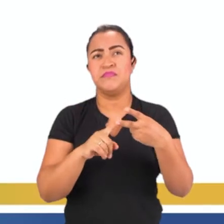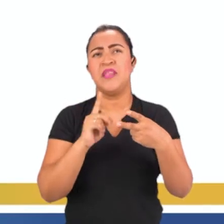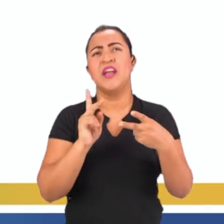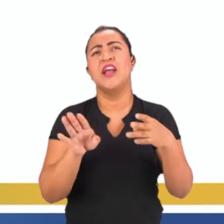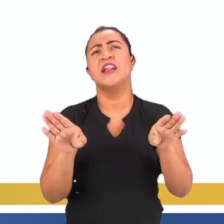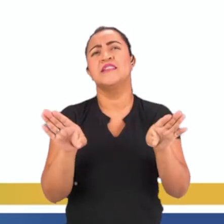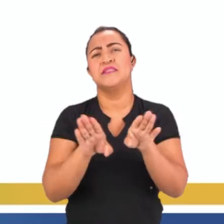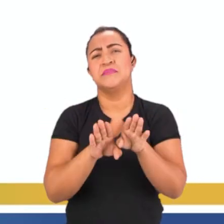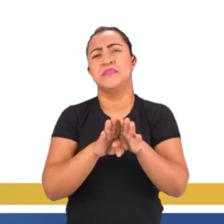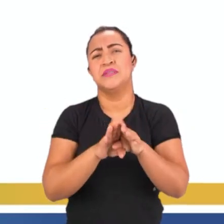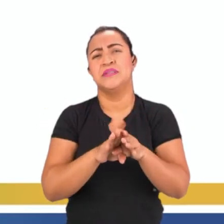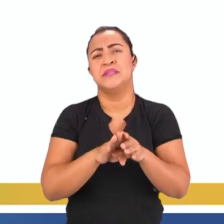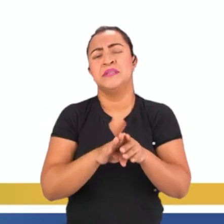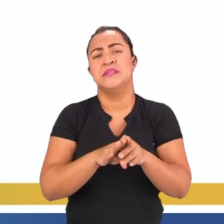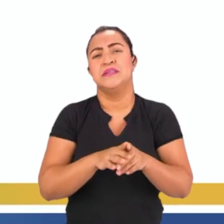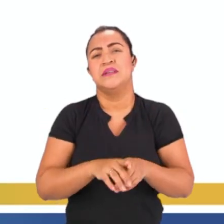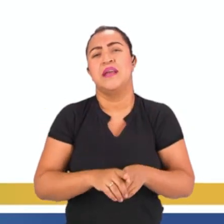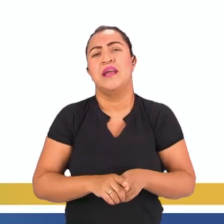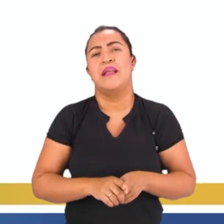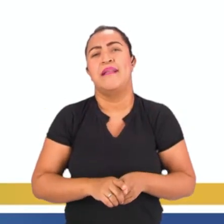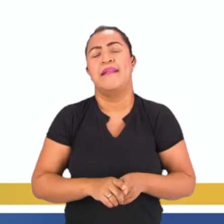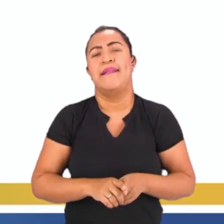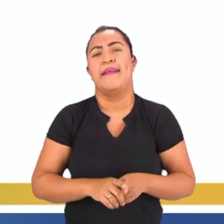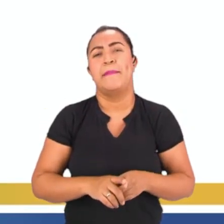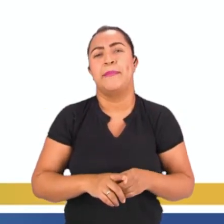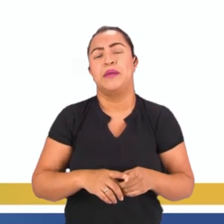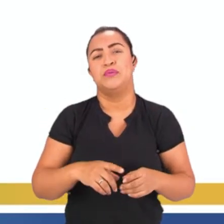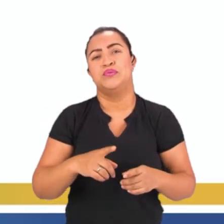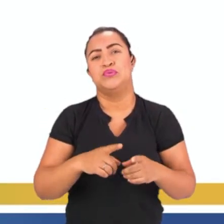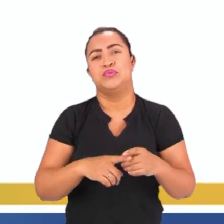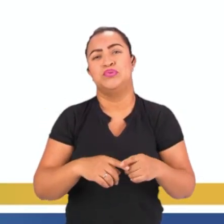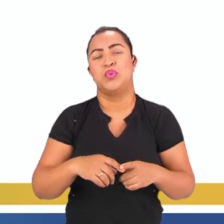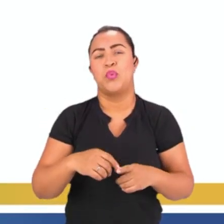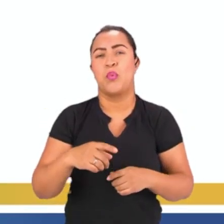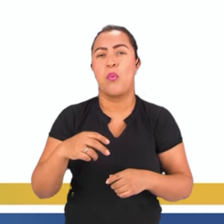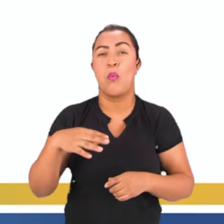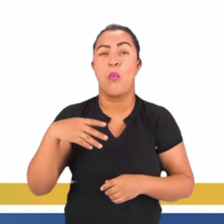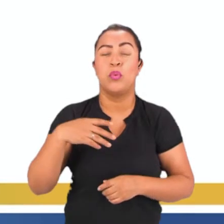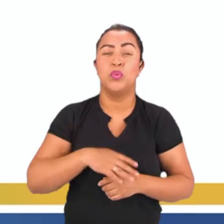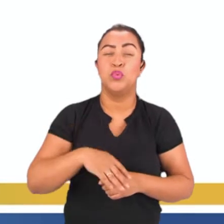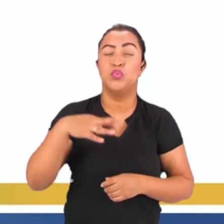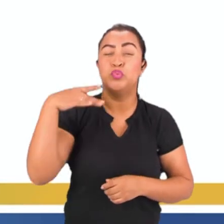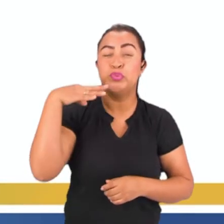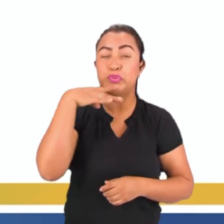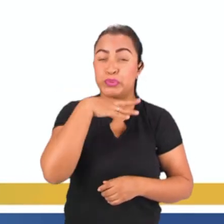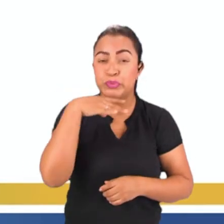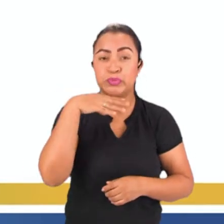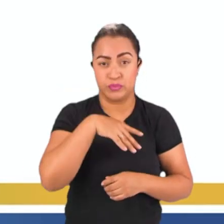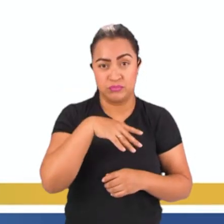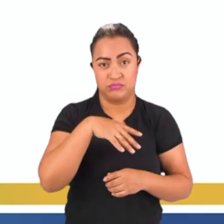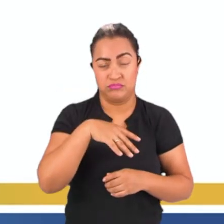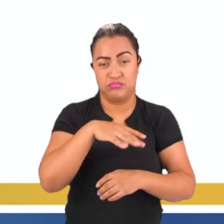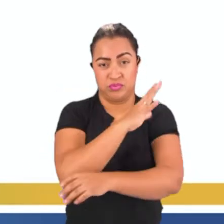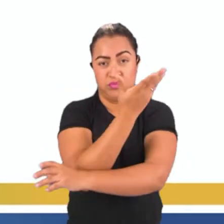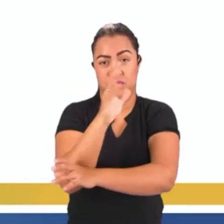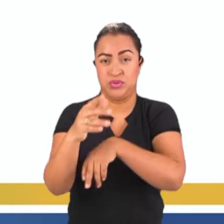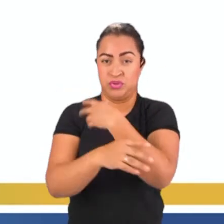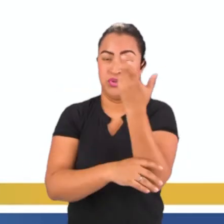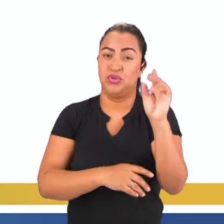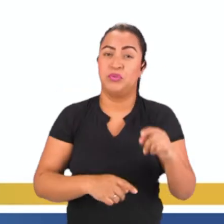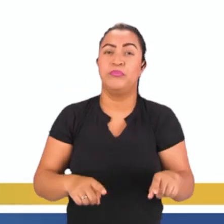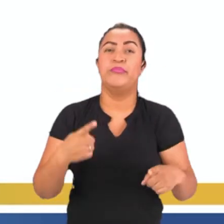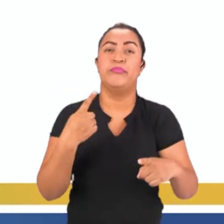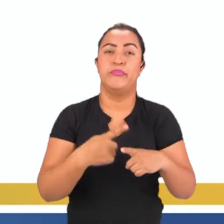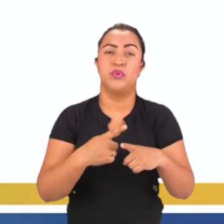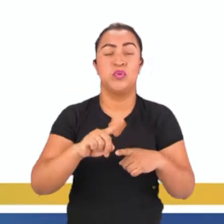certamente a menos agressiva ao meio ambiente do que as usinas termoelétricas, a base de petróleo ou cavão. Com certeza,